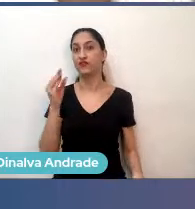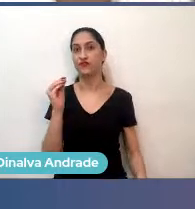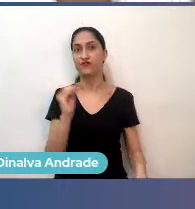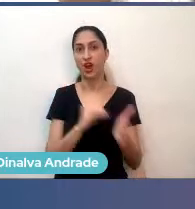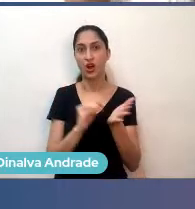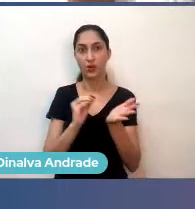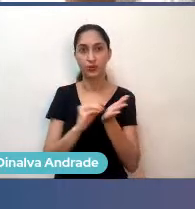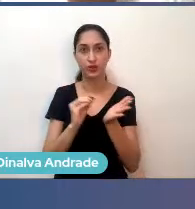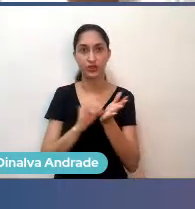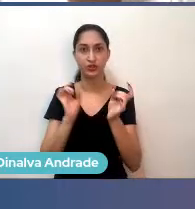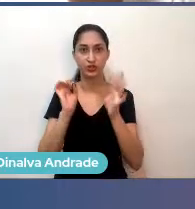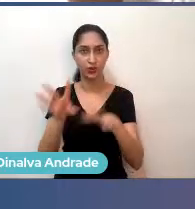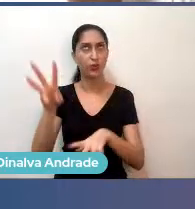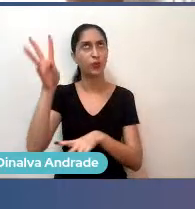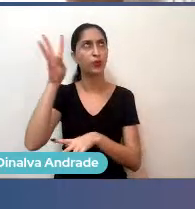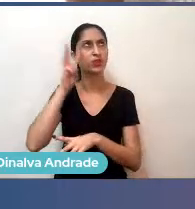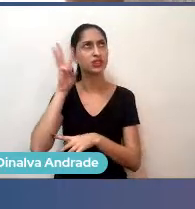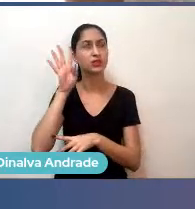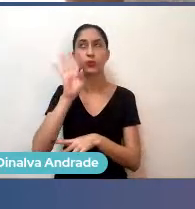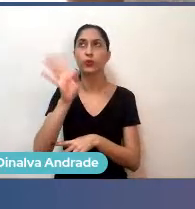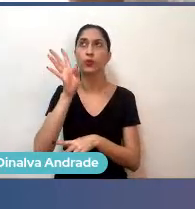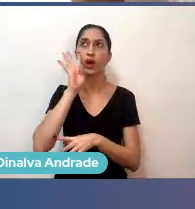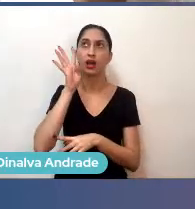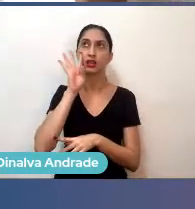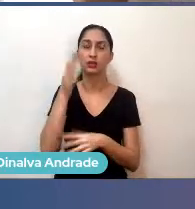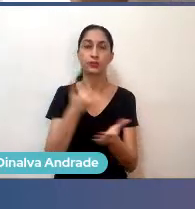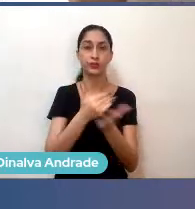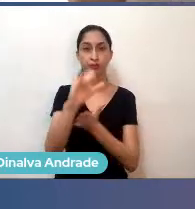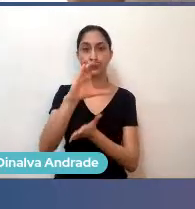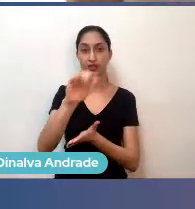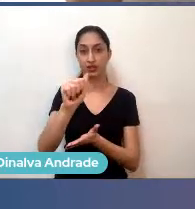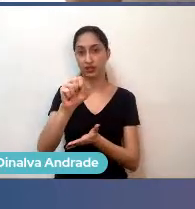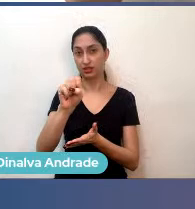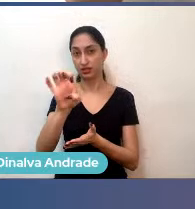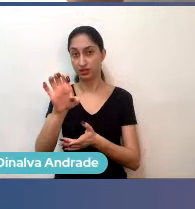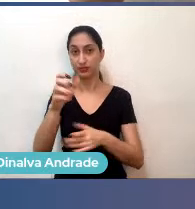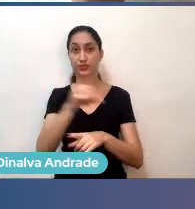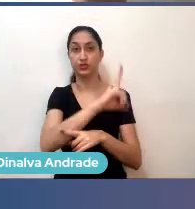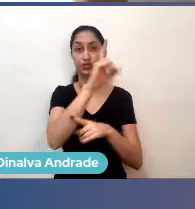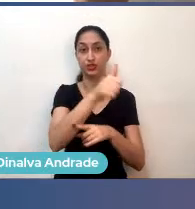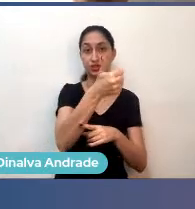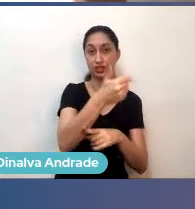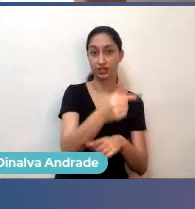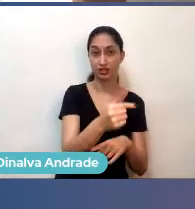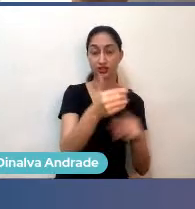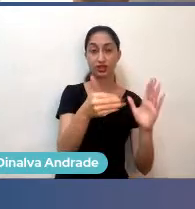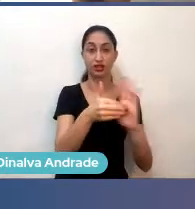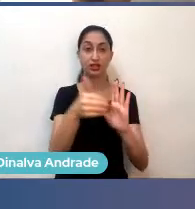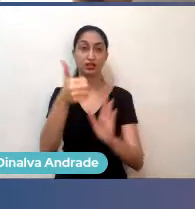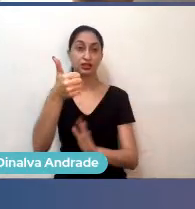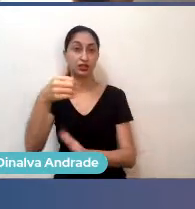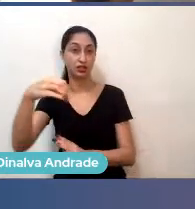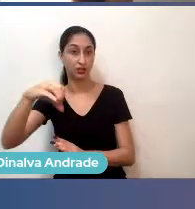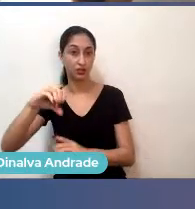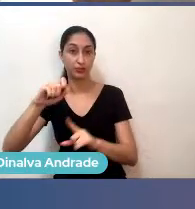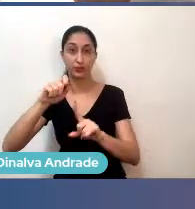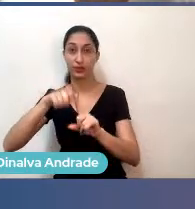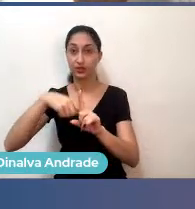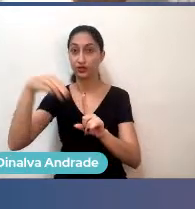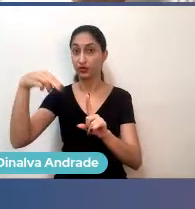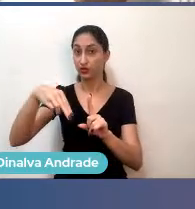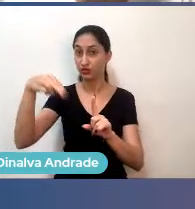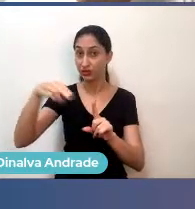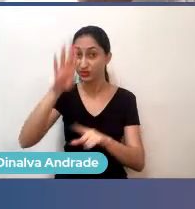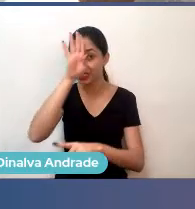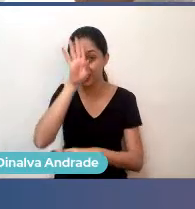na terça-feira, na quarta-feira, desculpa, a gente começa o CASE, do dia 17 a 19 de novembro, ele vai ser inteiramente gratuito e